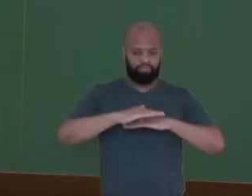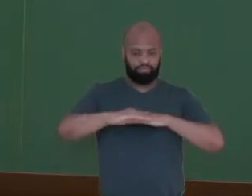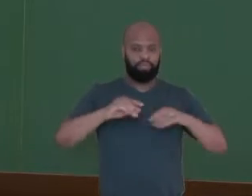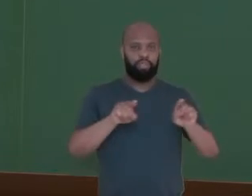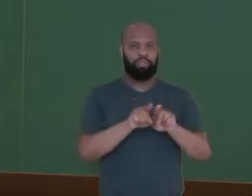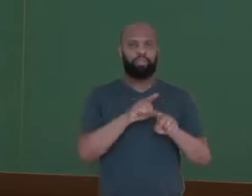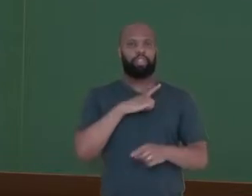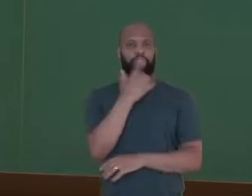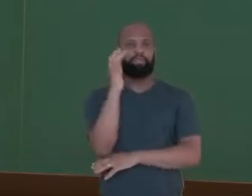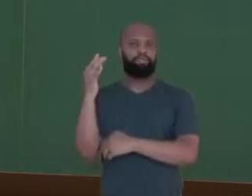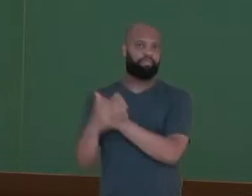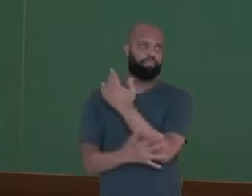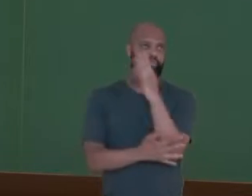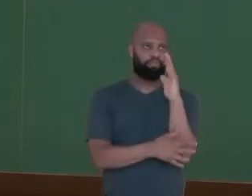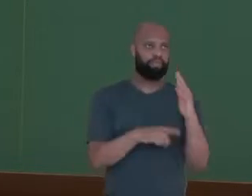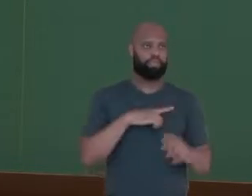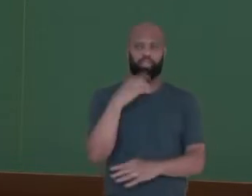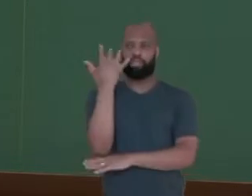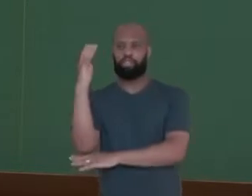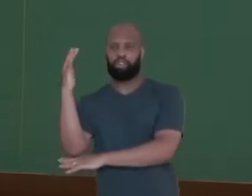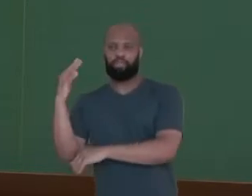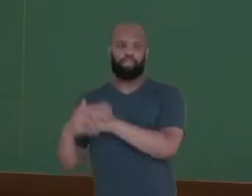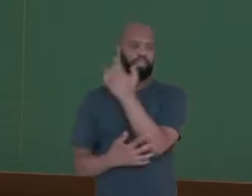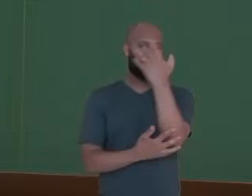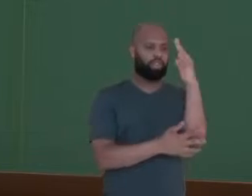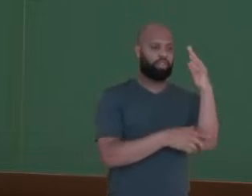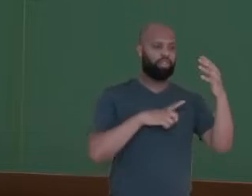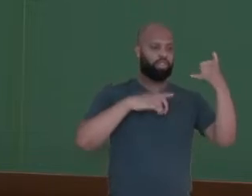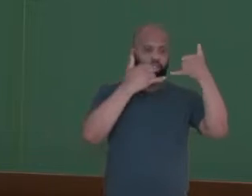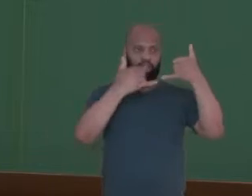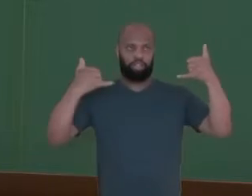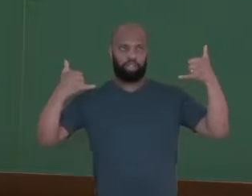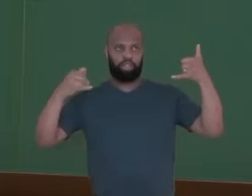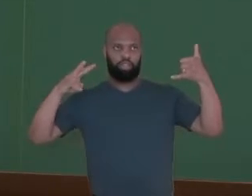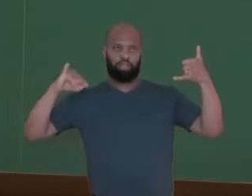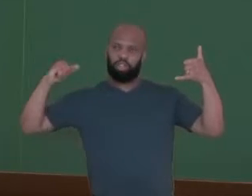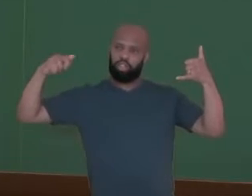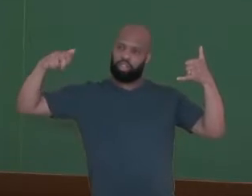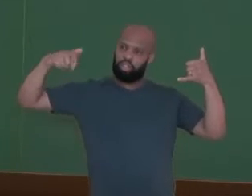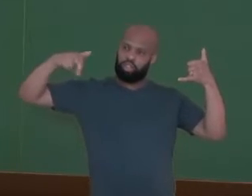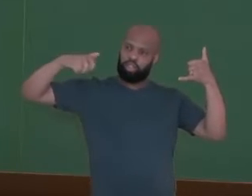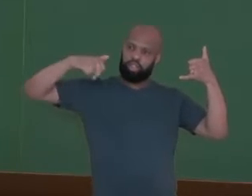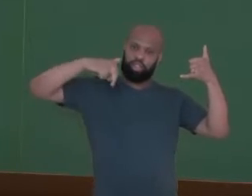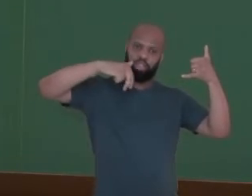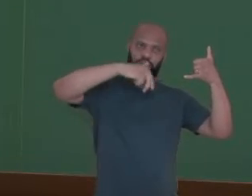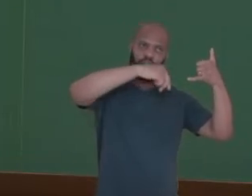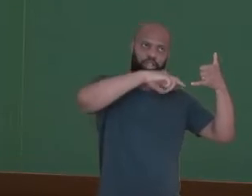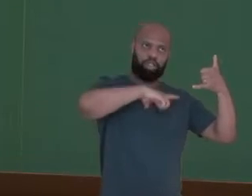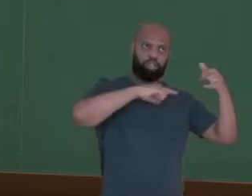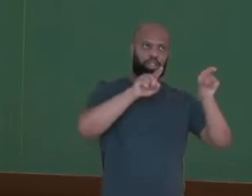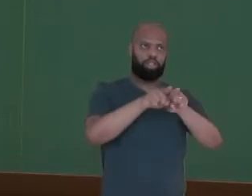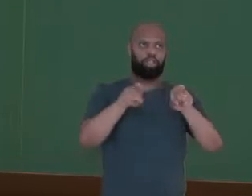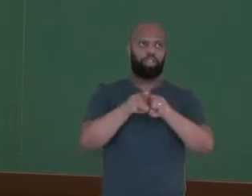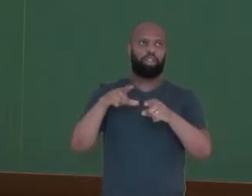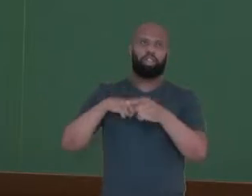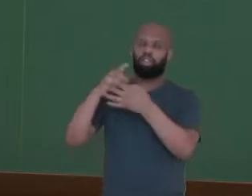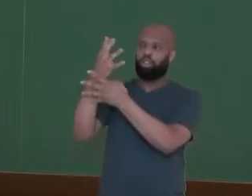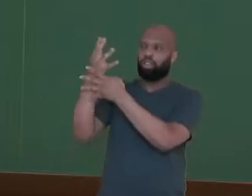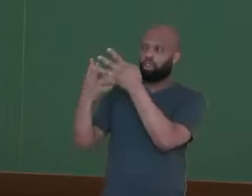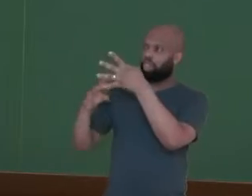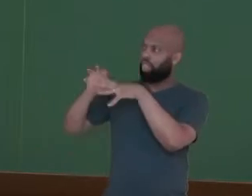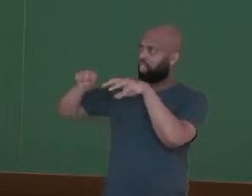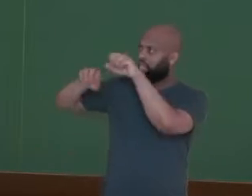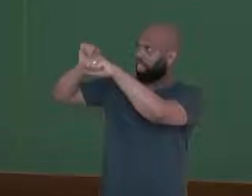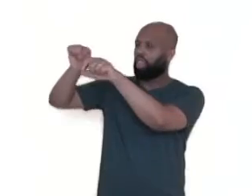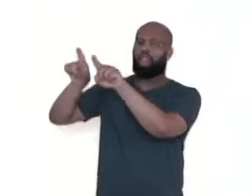sobre o arvorismo, que é o ato de você fazer, ultrapassar limites, né? Fazer obstáculos